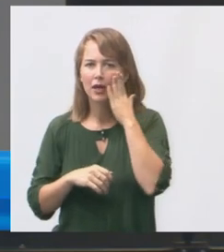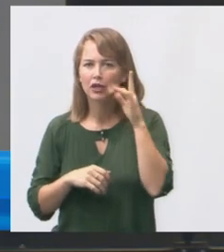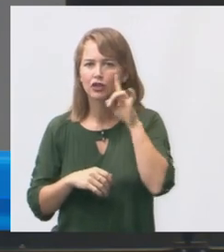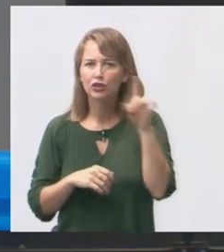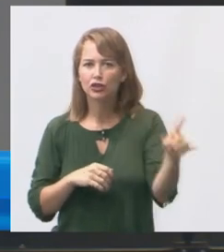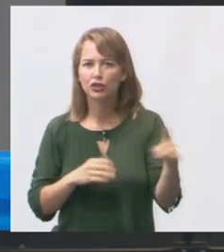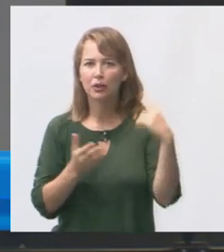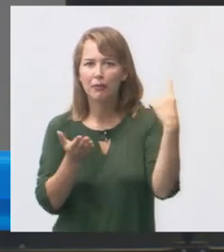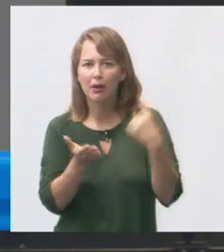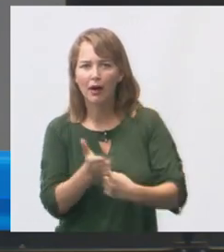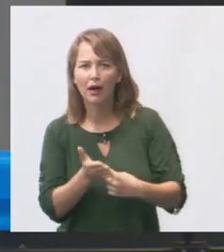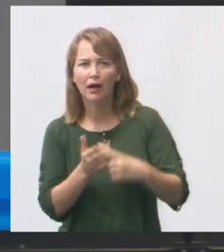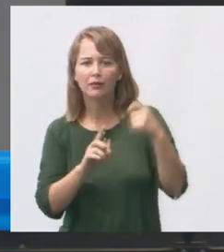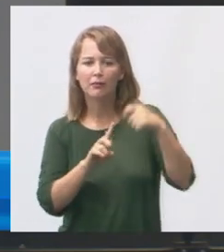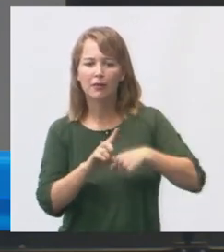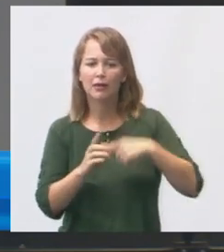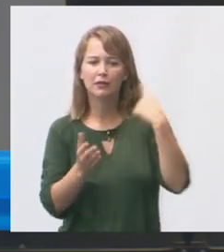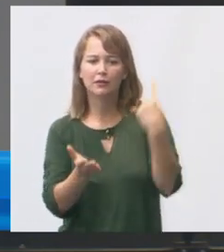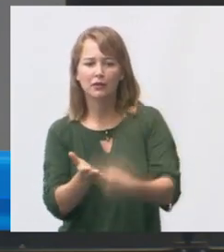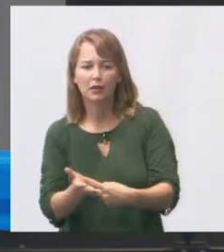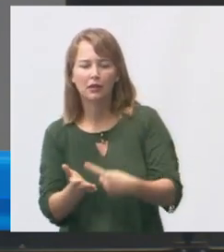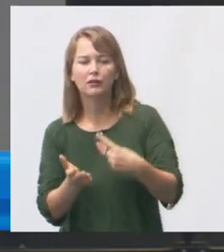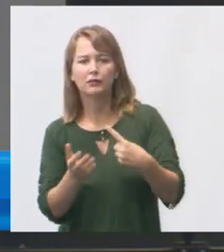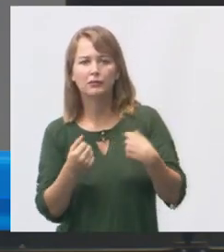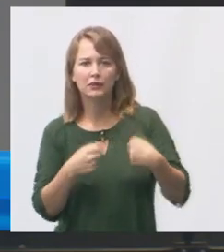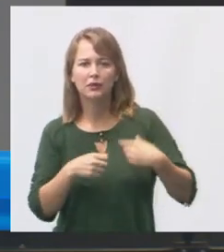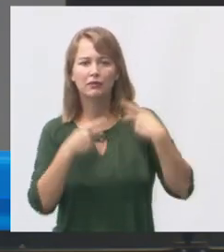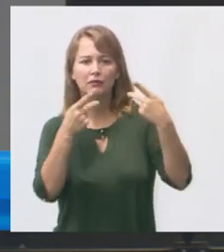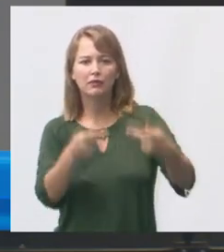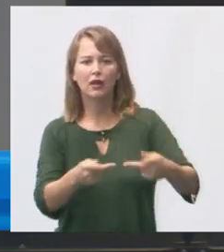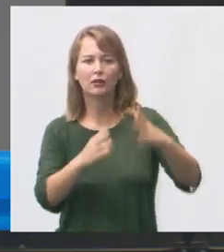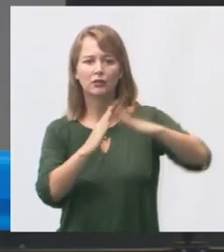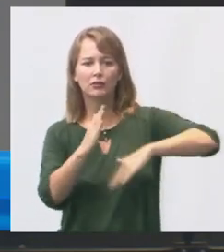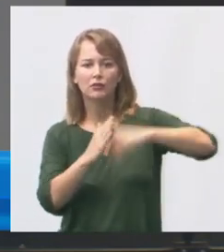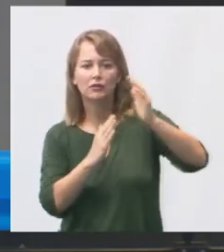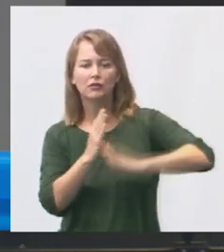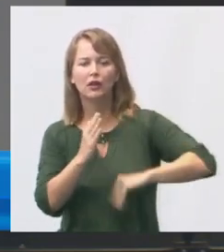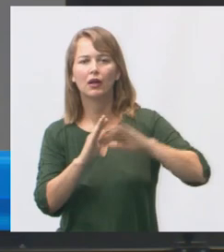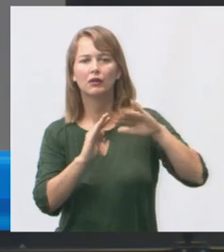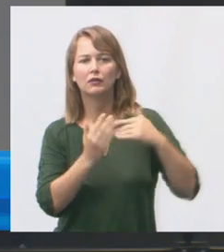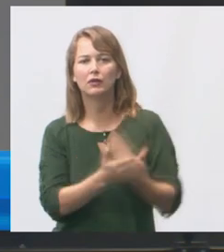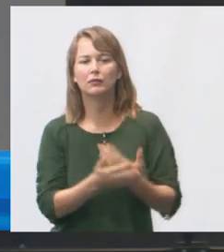tal no mês tal você tem que ir lá naquela escola e pintar ela você não tem que esperar